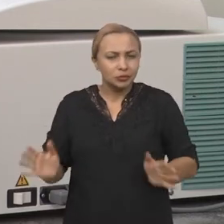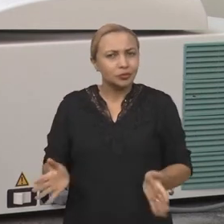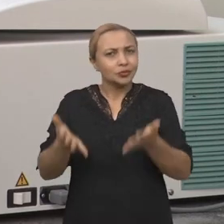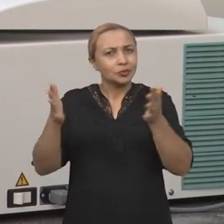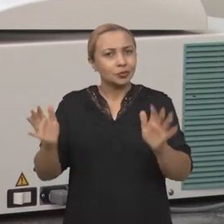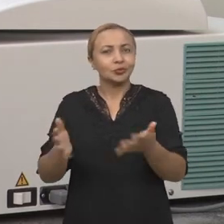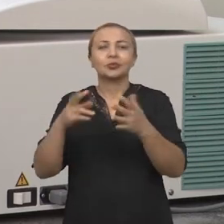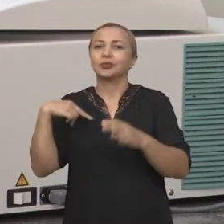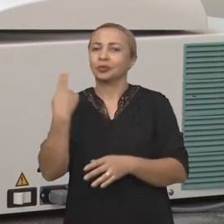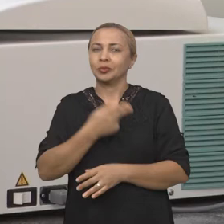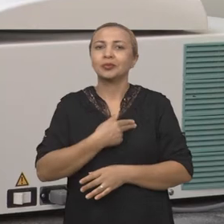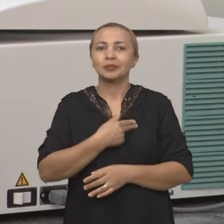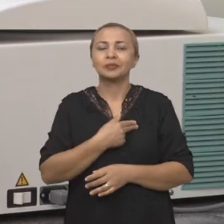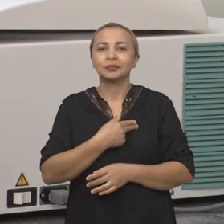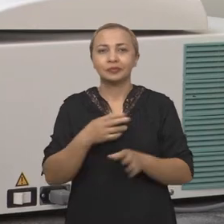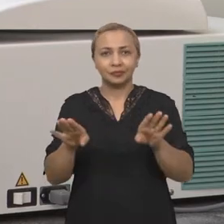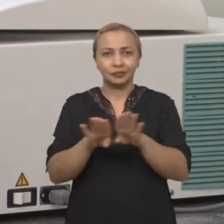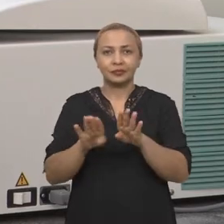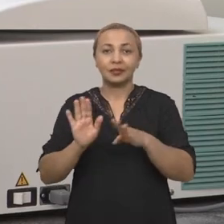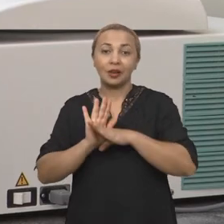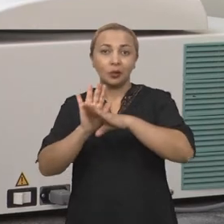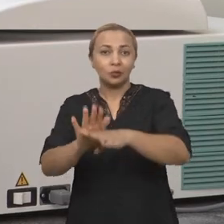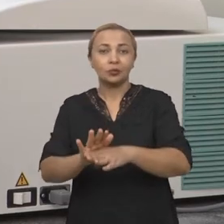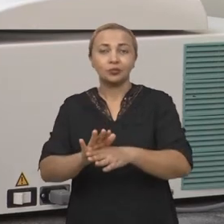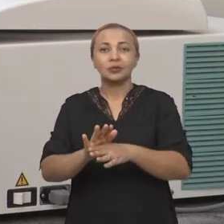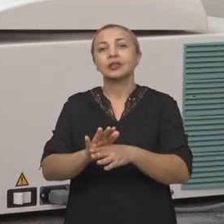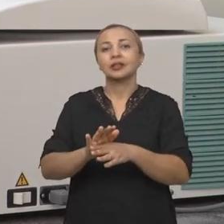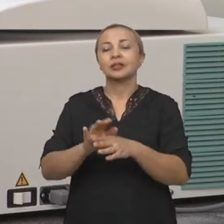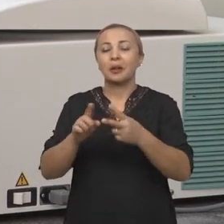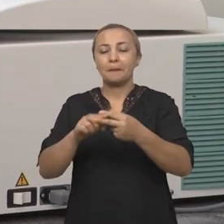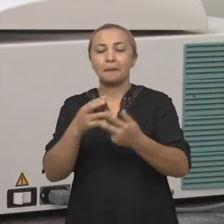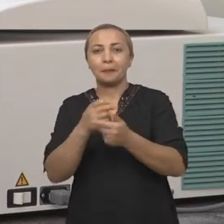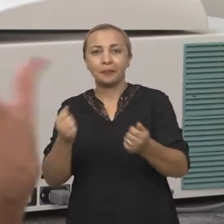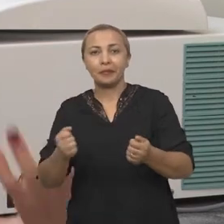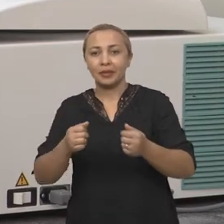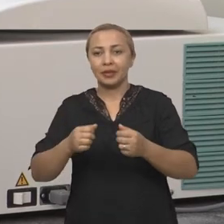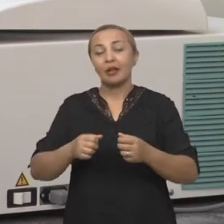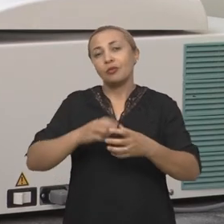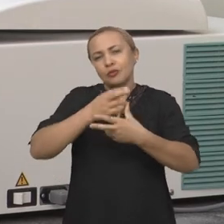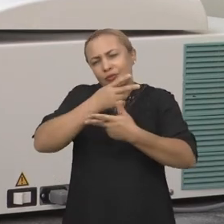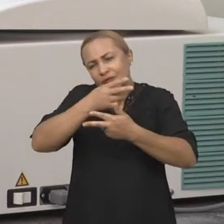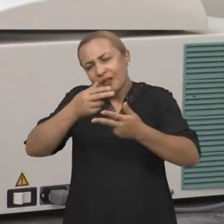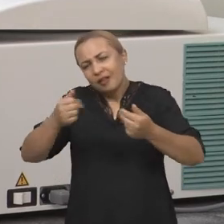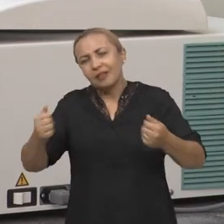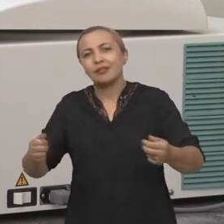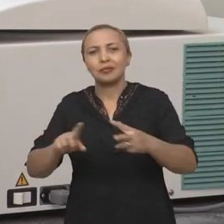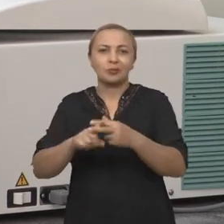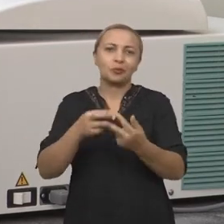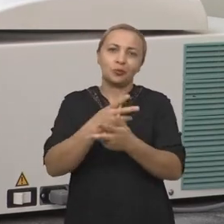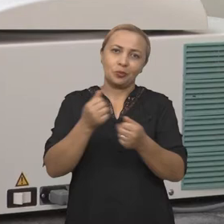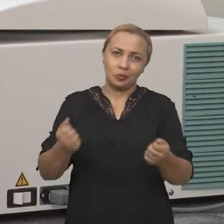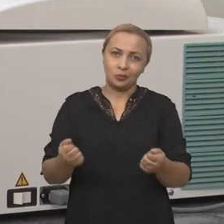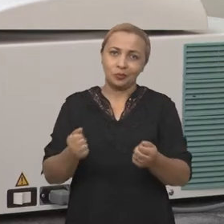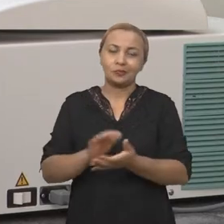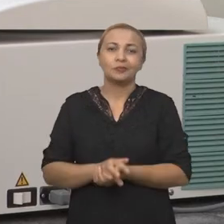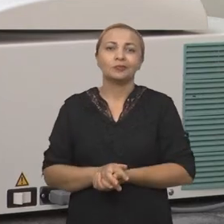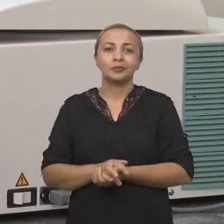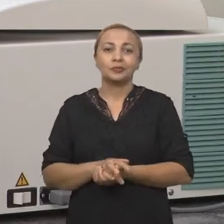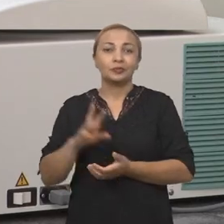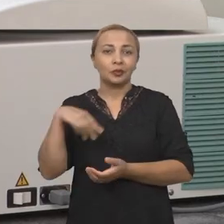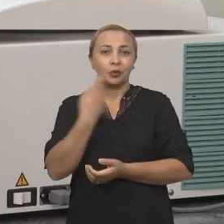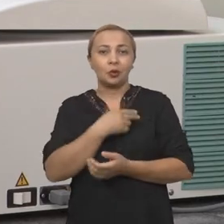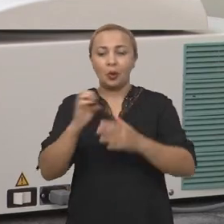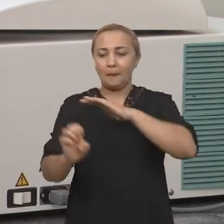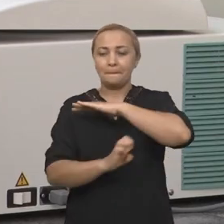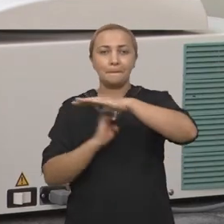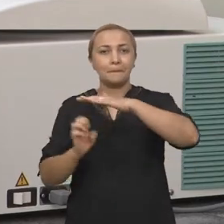incentivando a gente, inclusive até ajudar a contribuir na produção de larga escala desse produto. A gente é